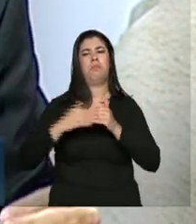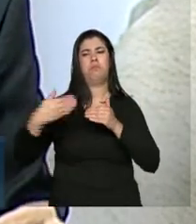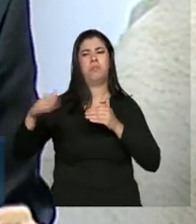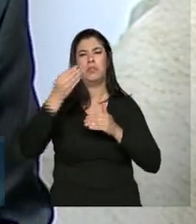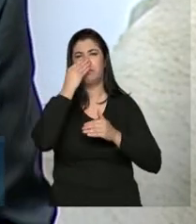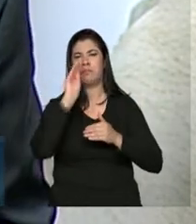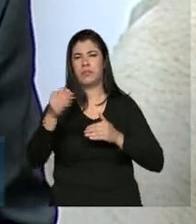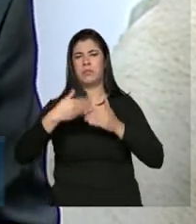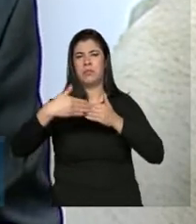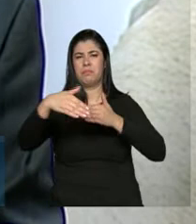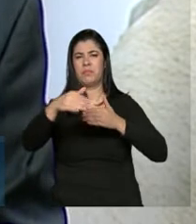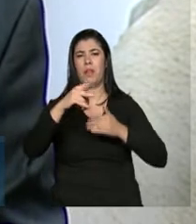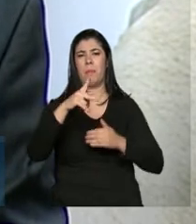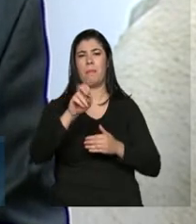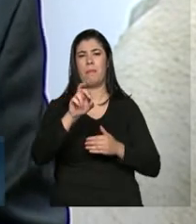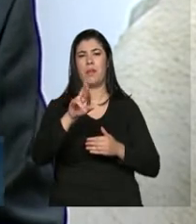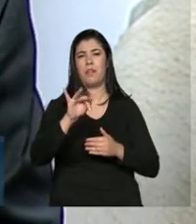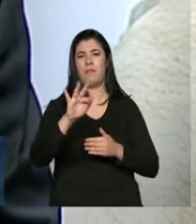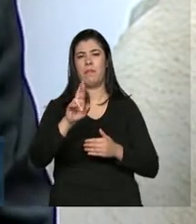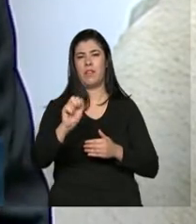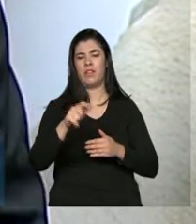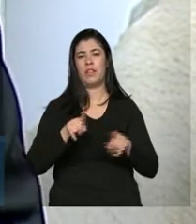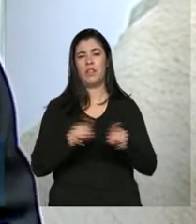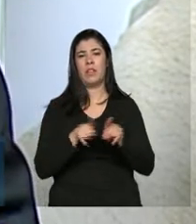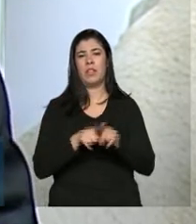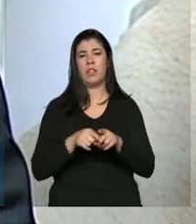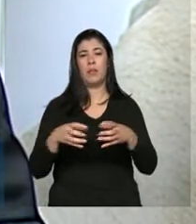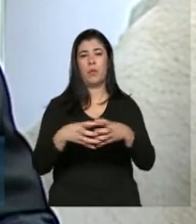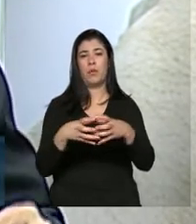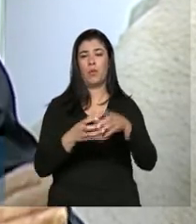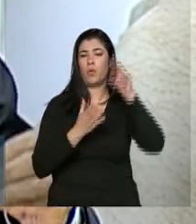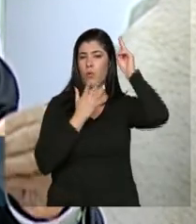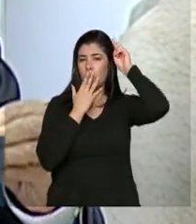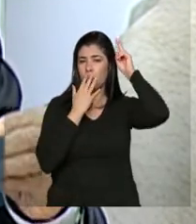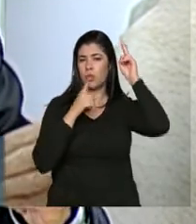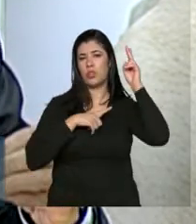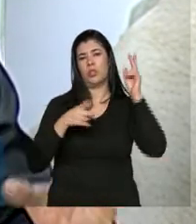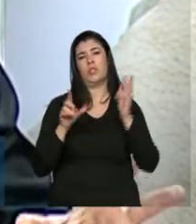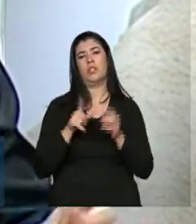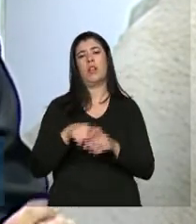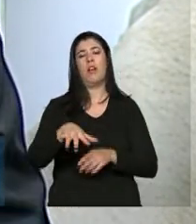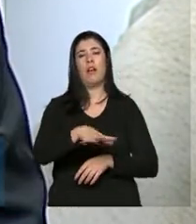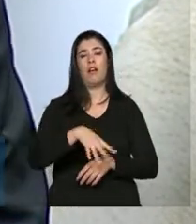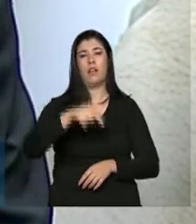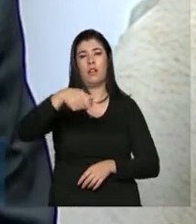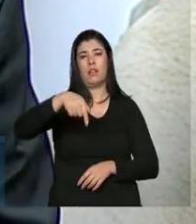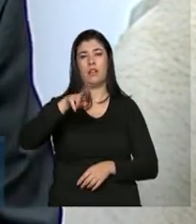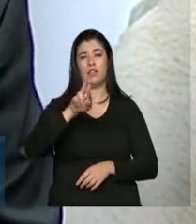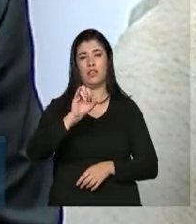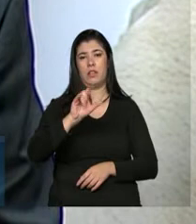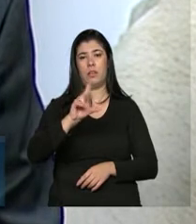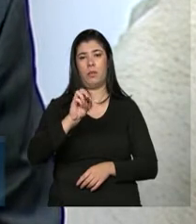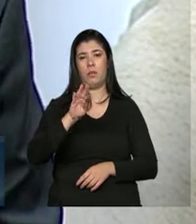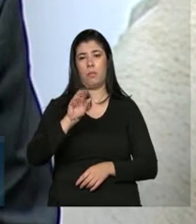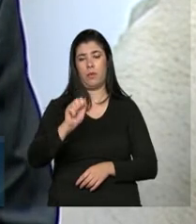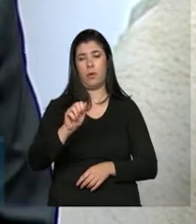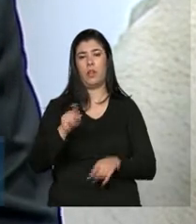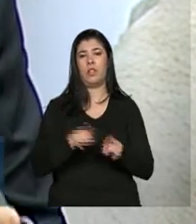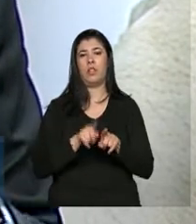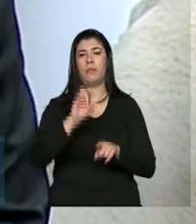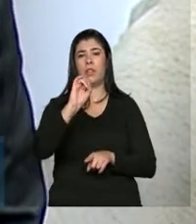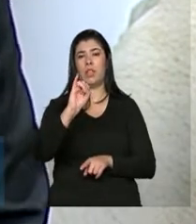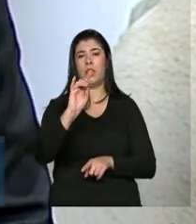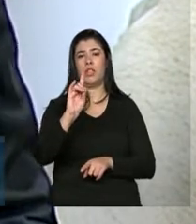grandes cidades, que vive nas aldeias indígenas, nas áreas de quilombola, nas áreas de menor IDH,